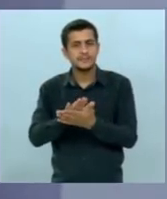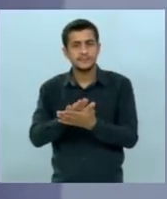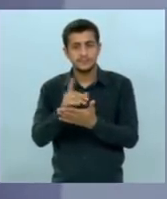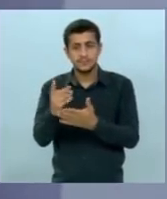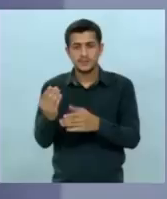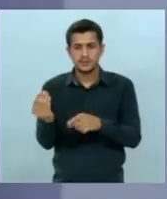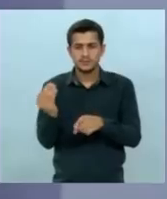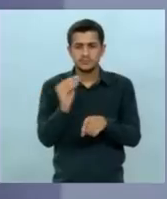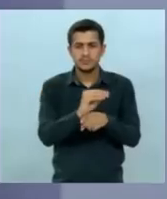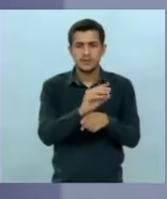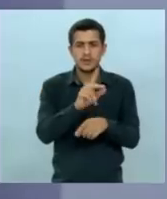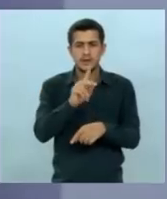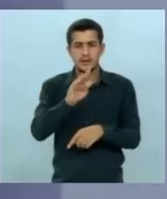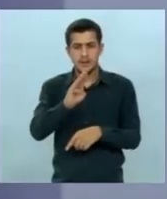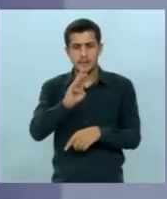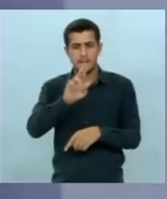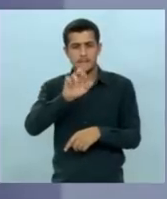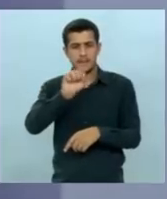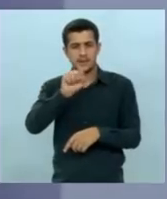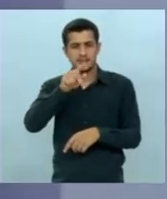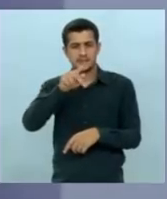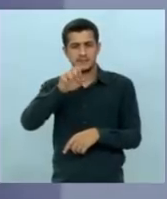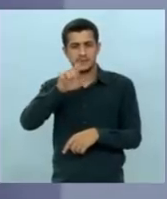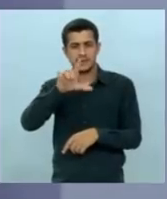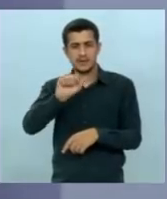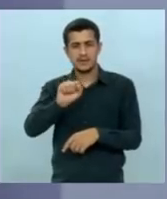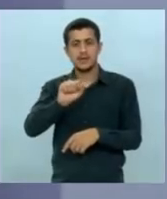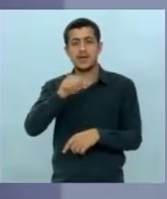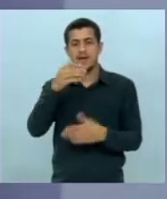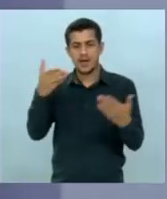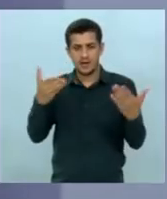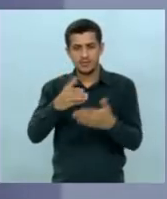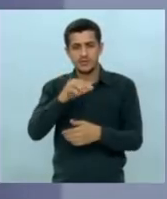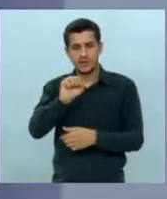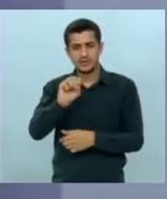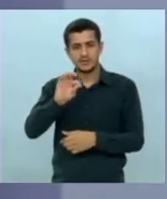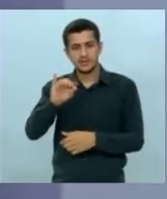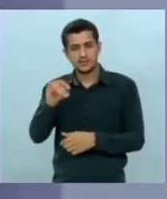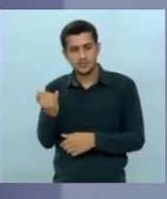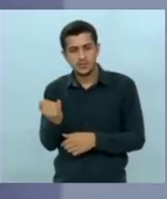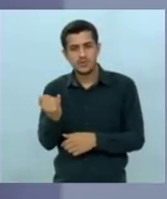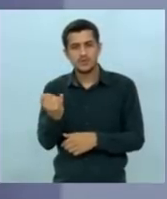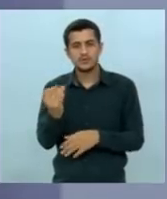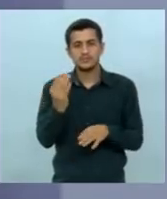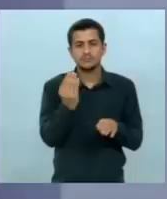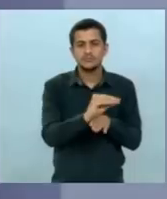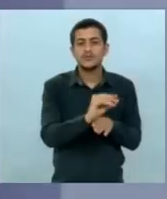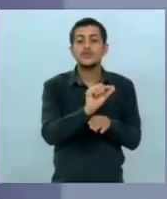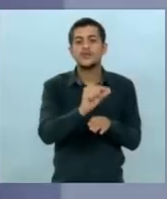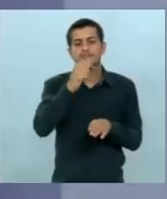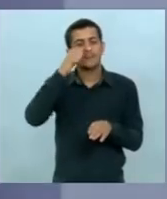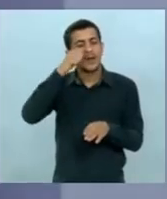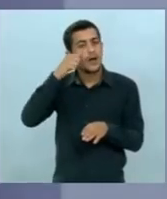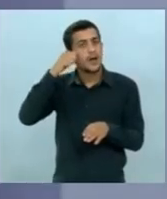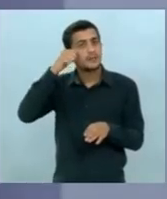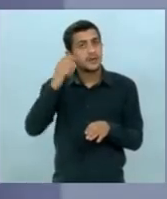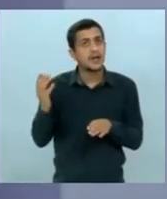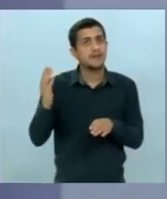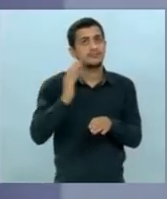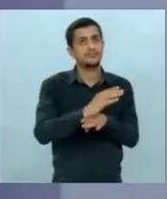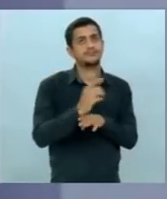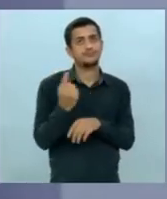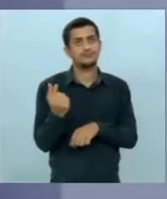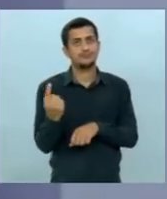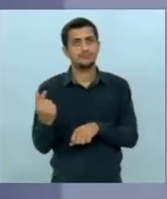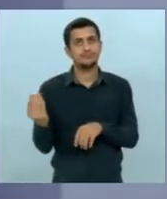fiscal para o Braspele que agora o STJ arquivou foi seu companheiro André Putinelli que te abraçou eu não